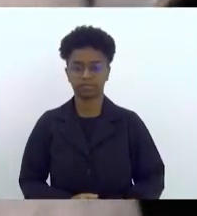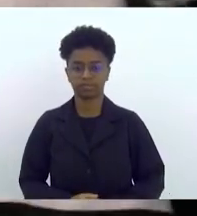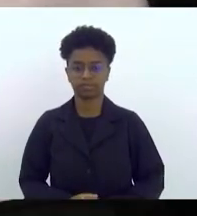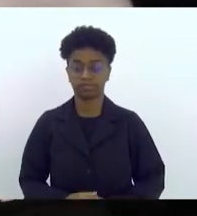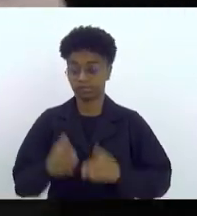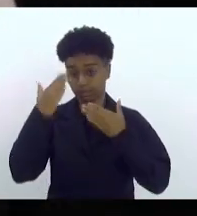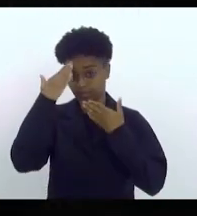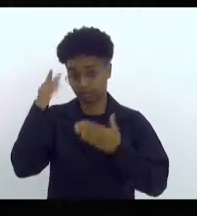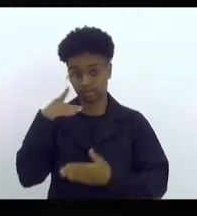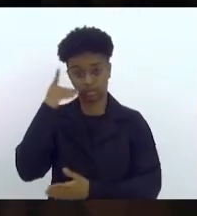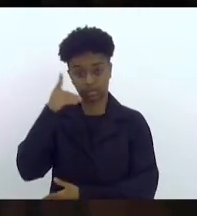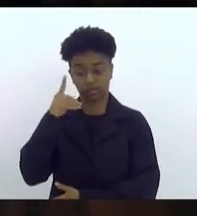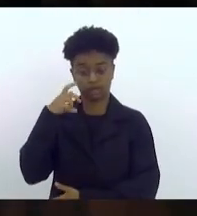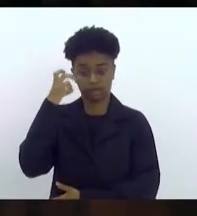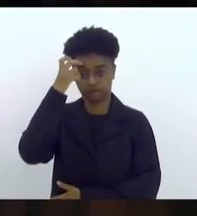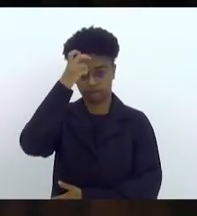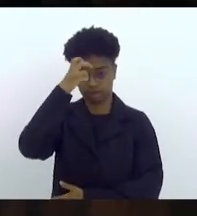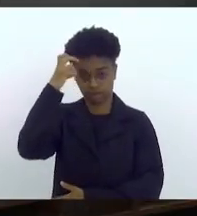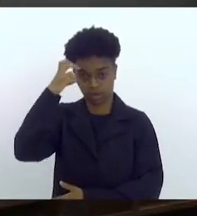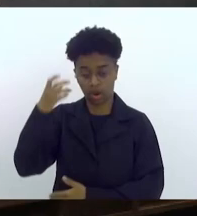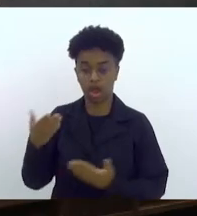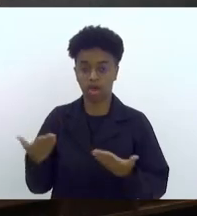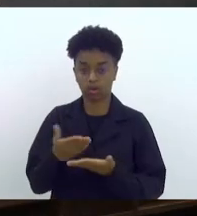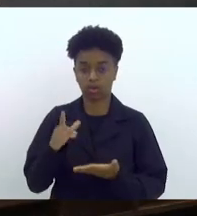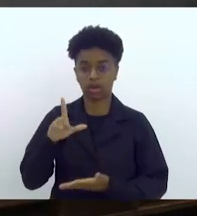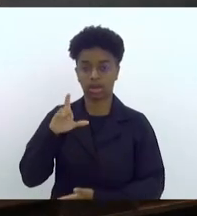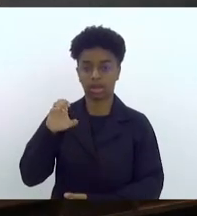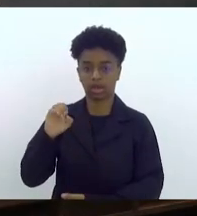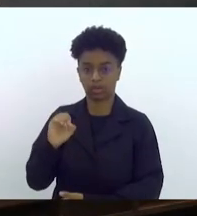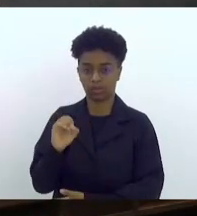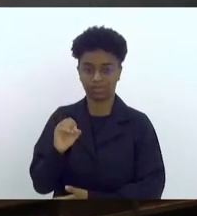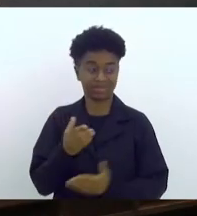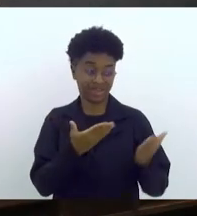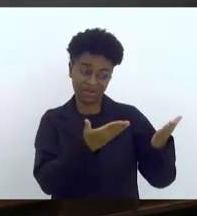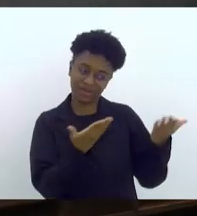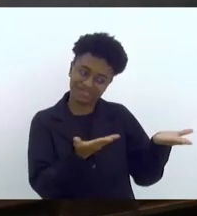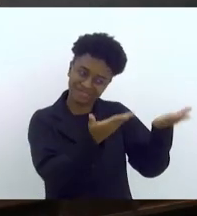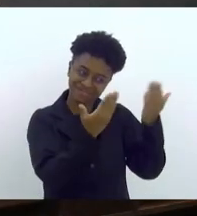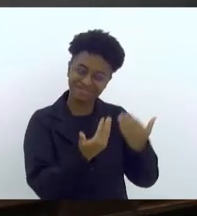Obrigado, deputada Verônica. Próximo deputado, Léo Vieira. Chegou a sua vez, Léo?